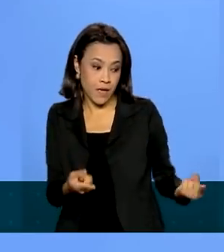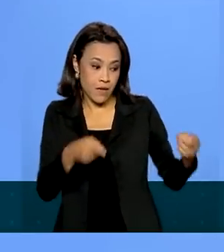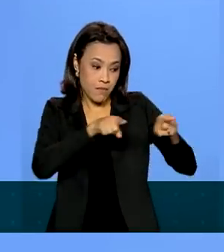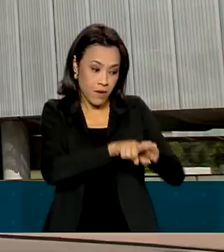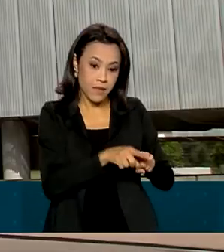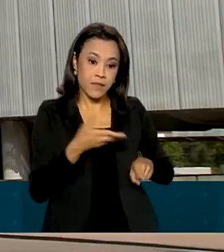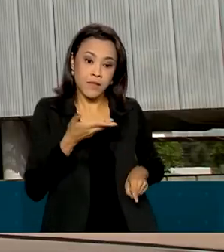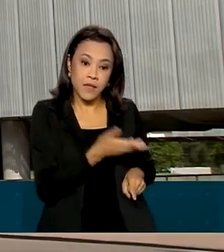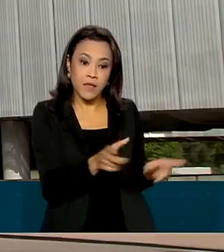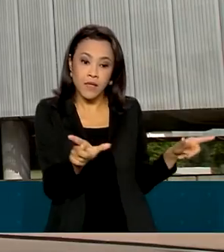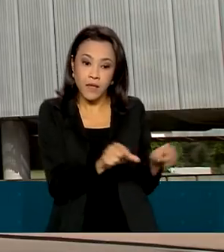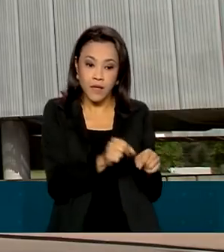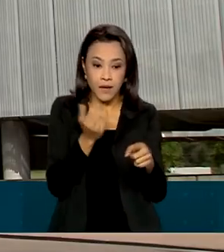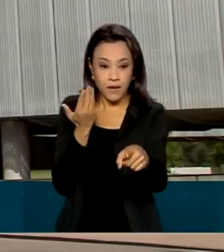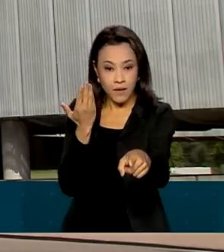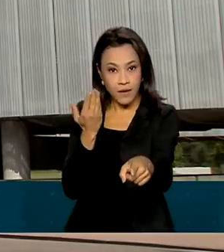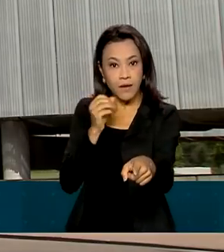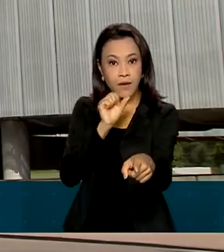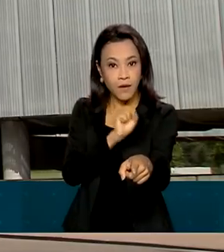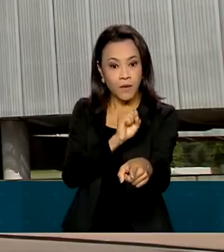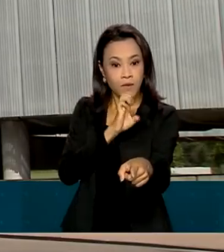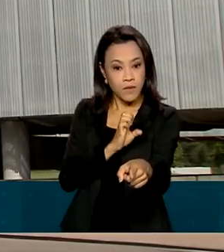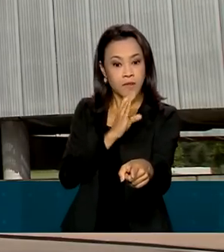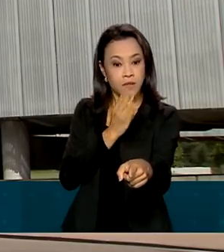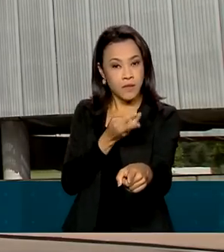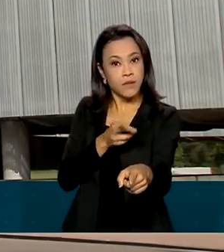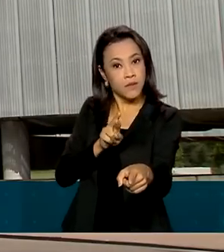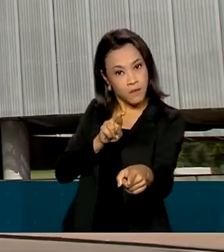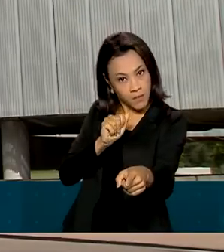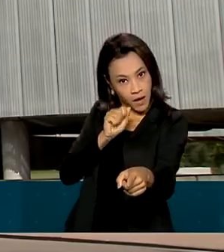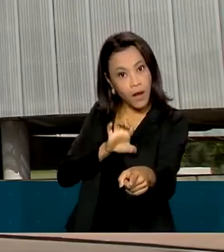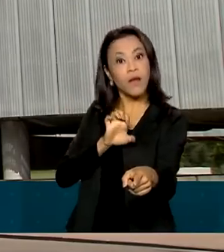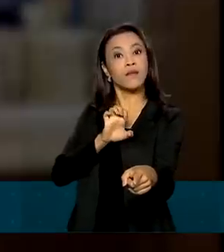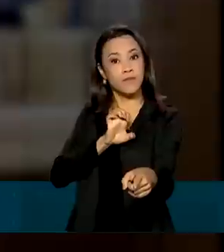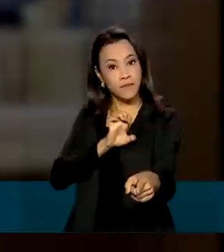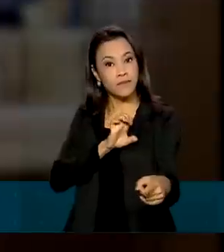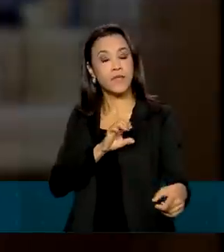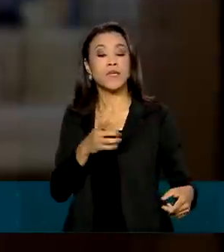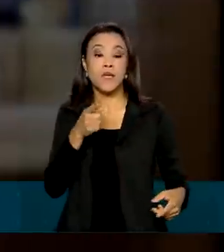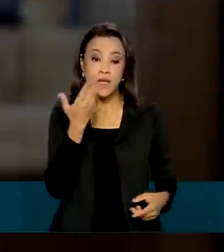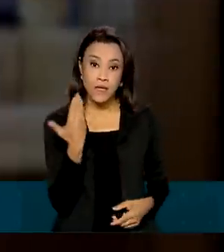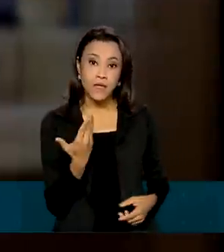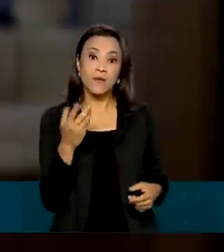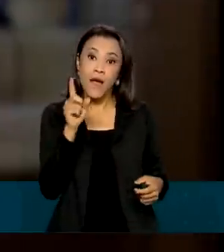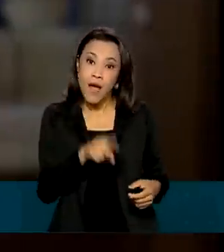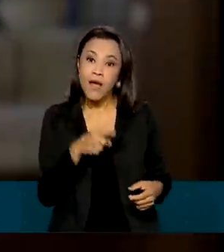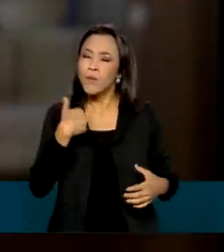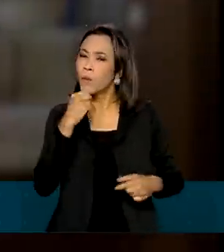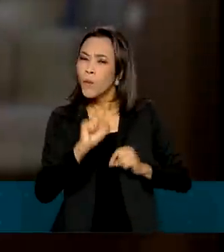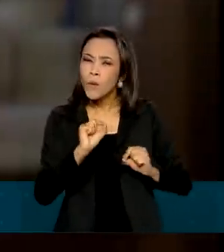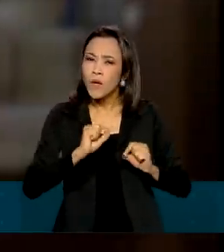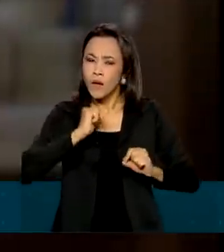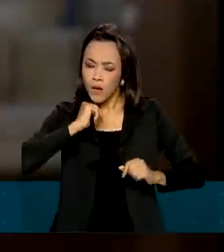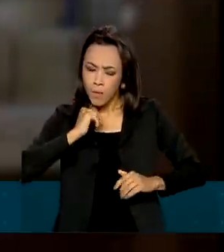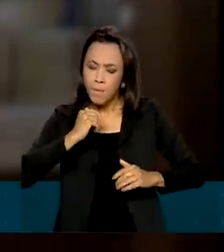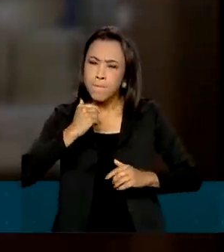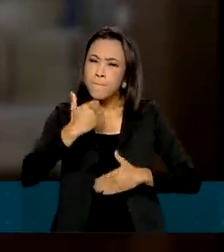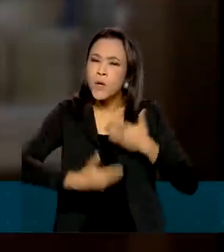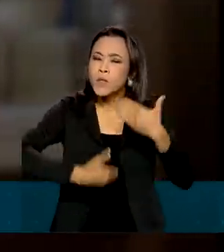Brasileiro de Apoio às Micro e Pequenas Empresas, o SEBRAE. E faz parte do processo de